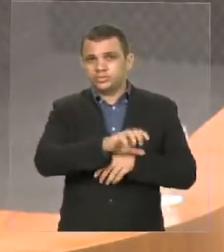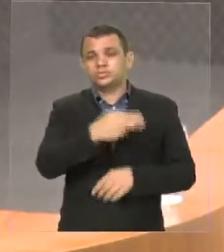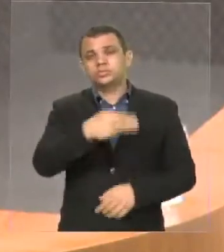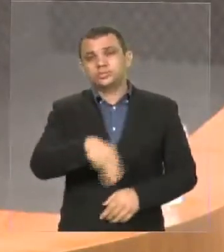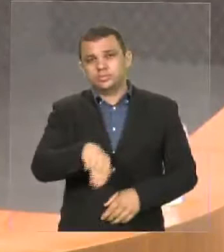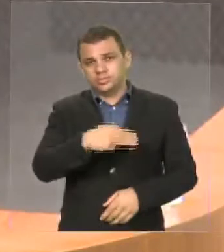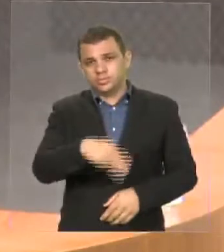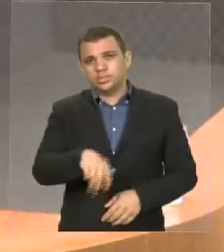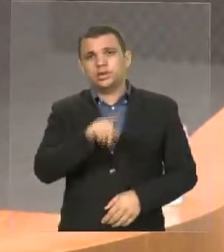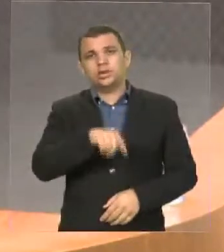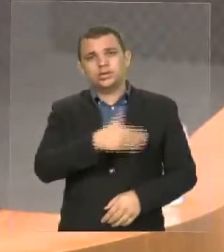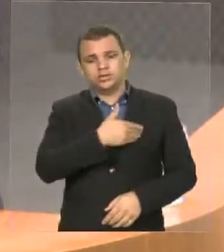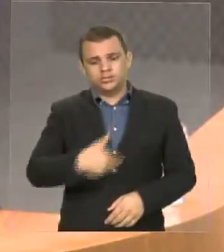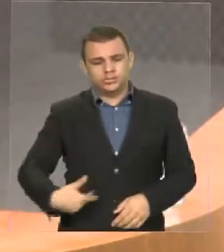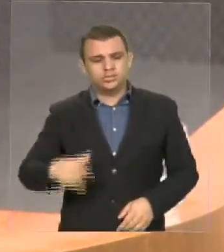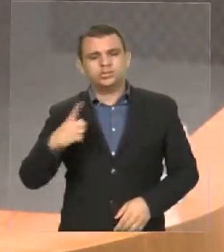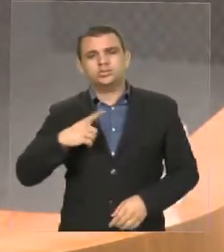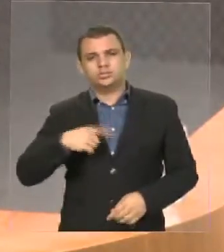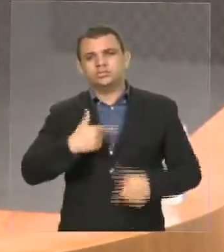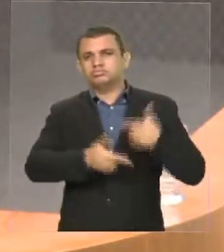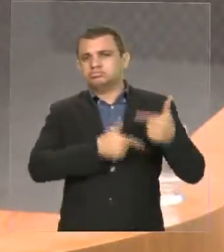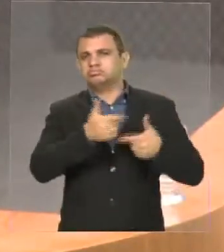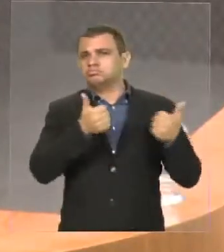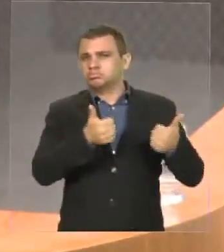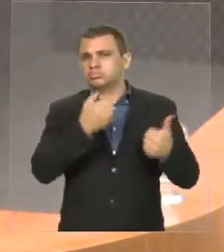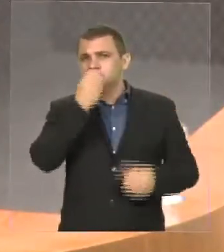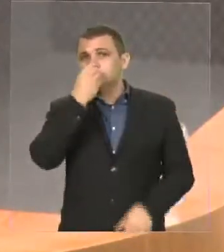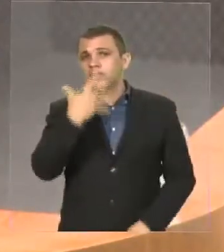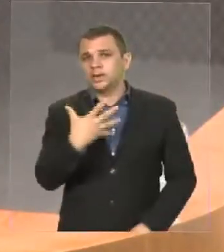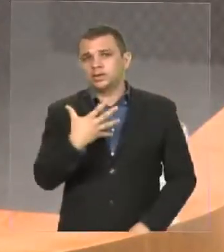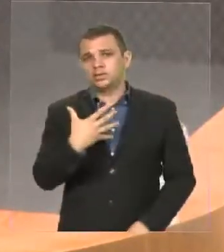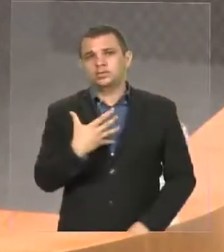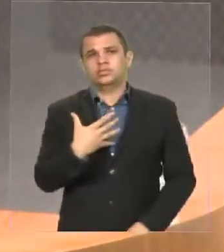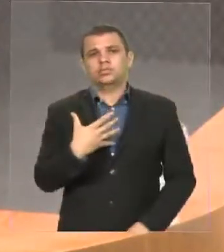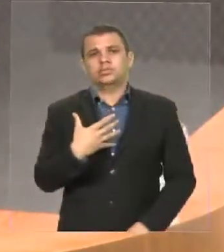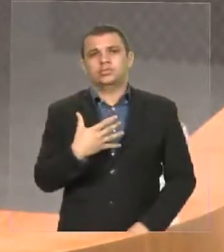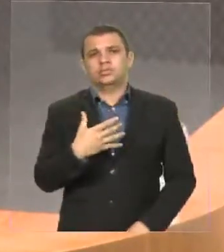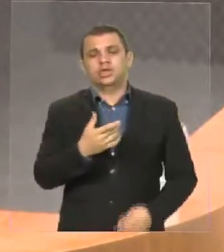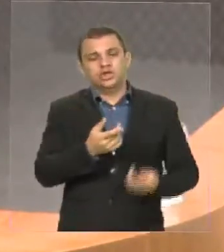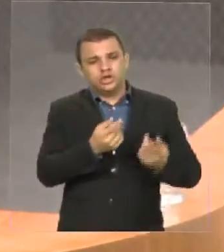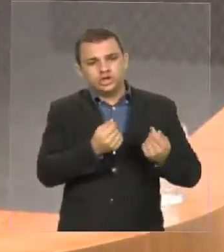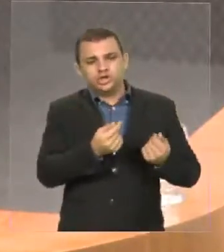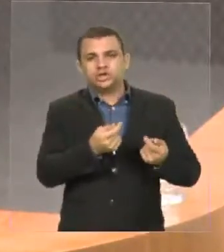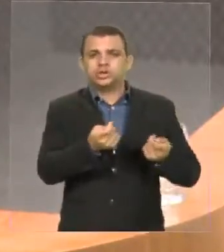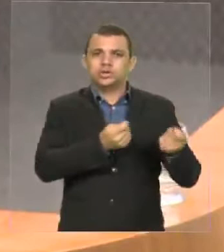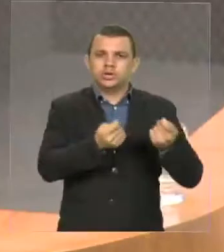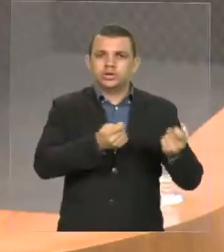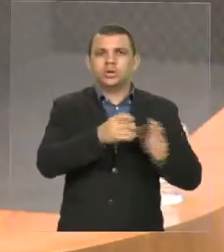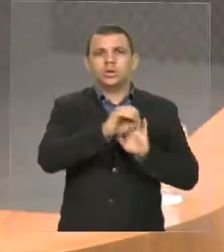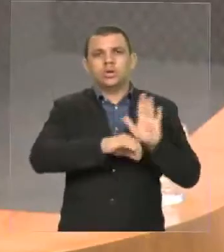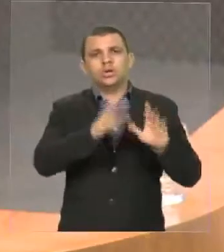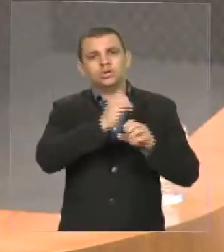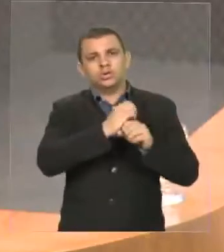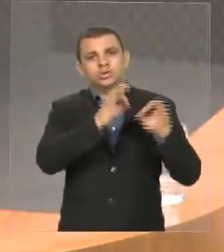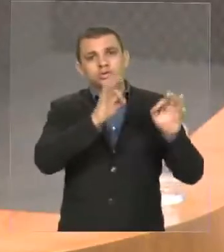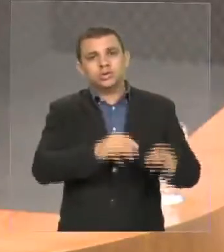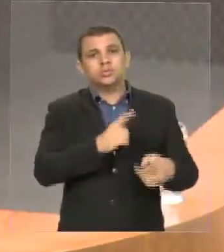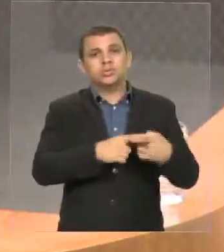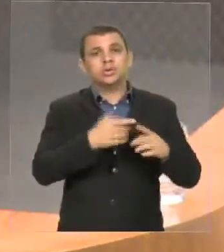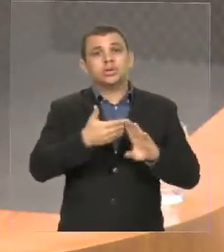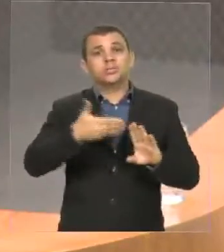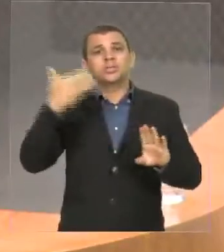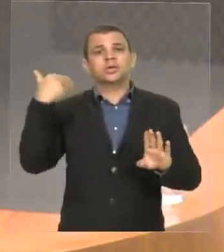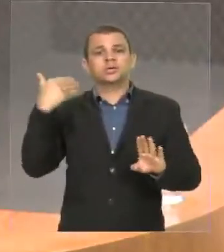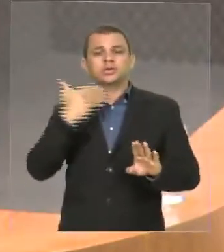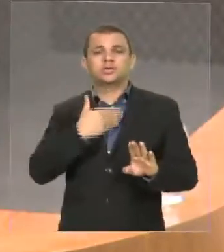É um governo que tem uma, as finanças sadias, porque foi a herança bendita da